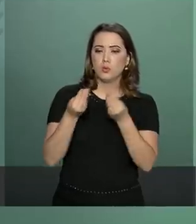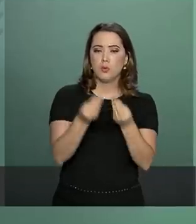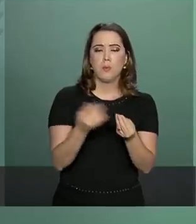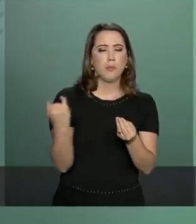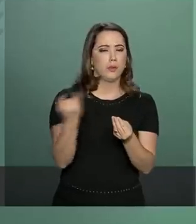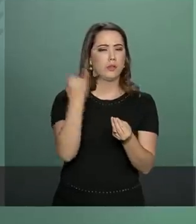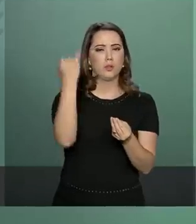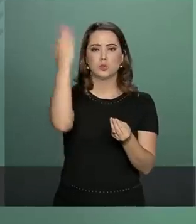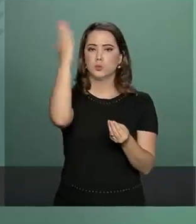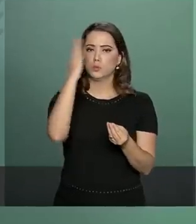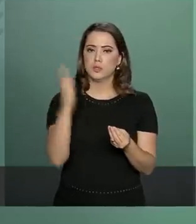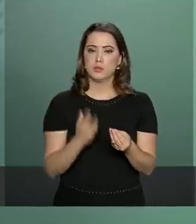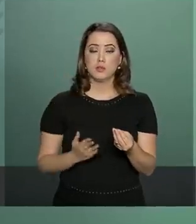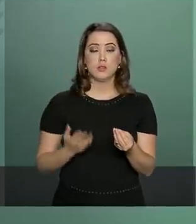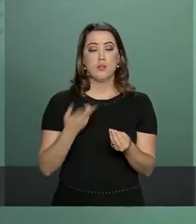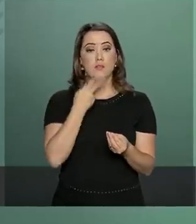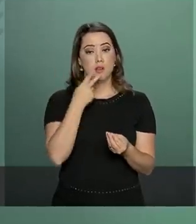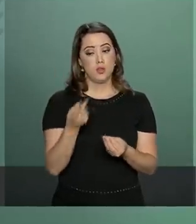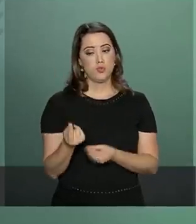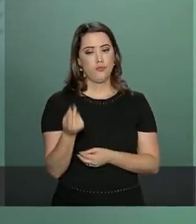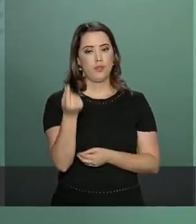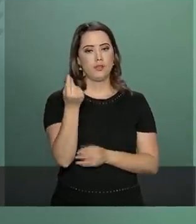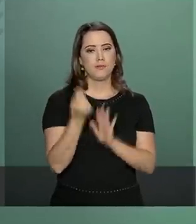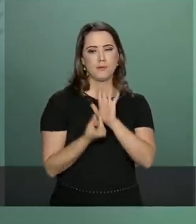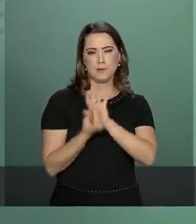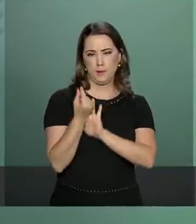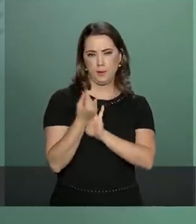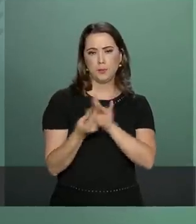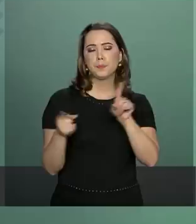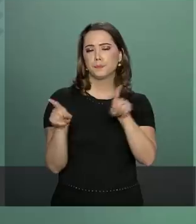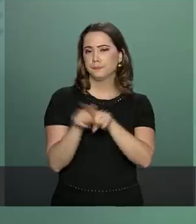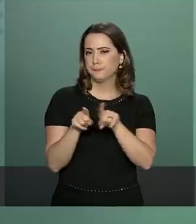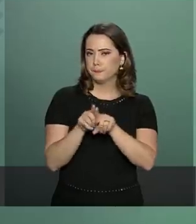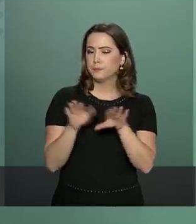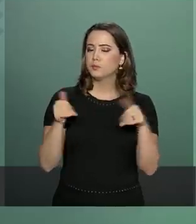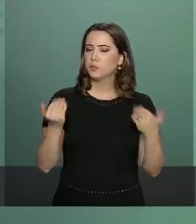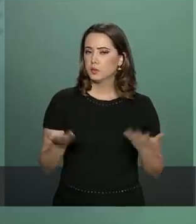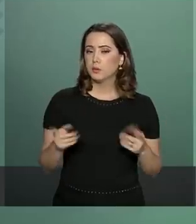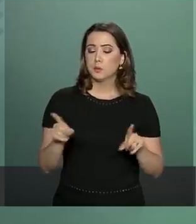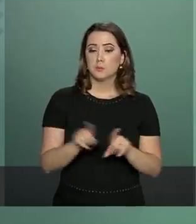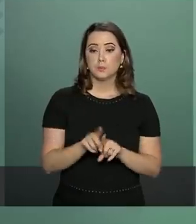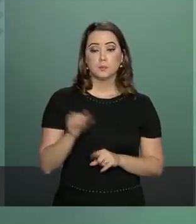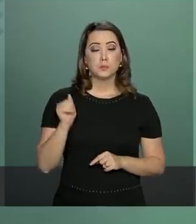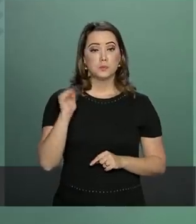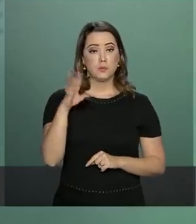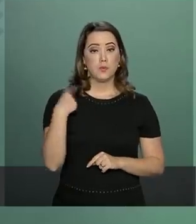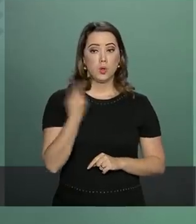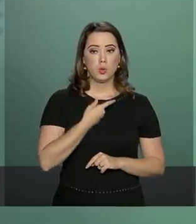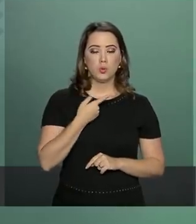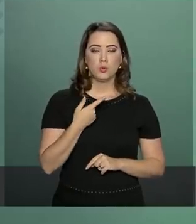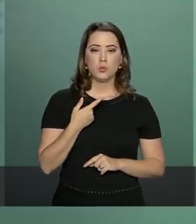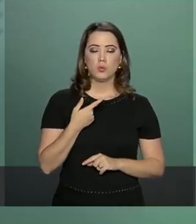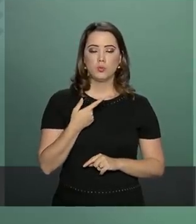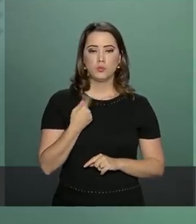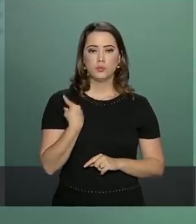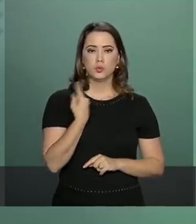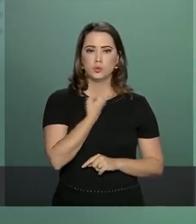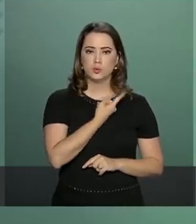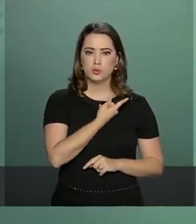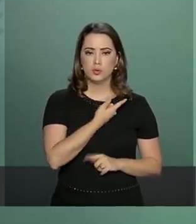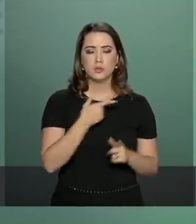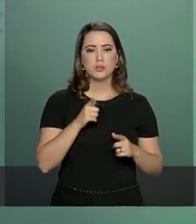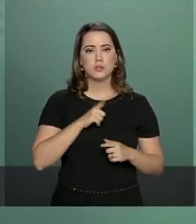substancial em termos financeiros e, por consequência, ainda, nos forçará a